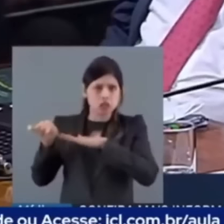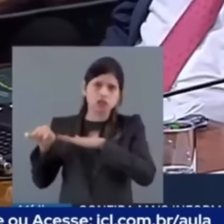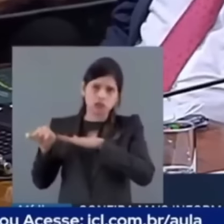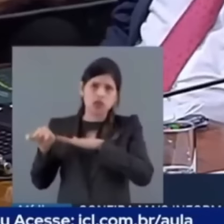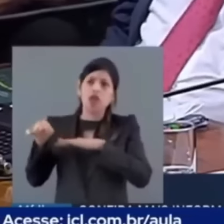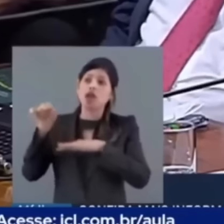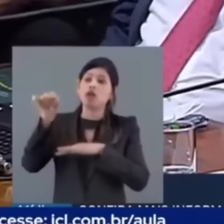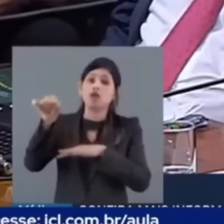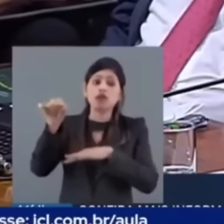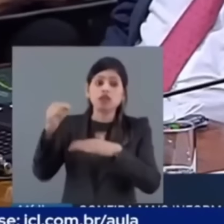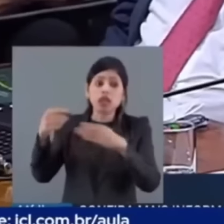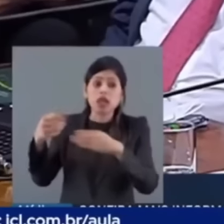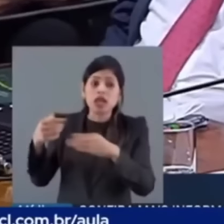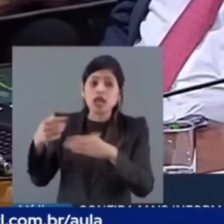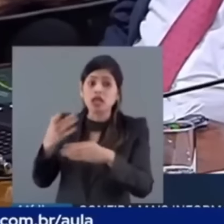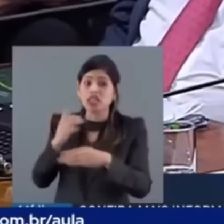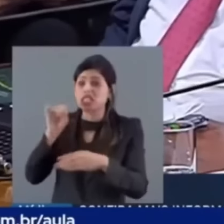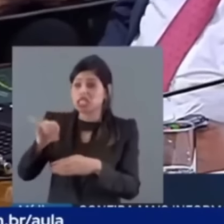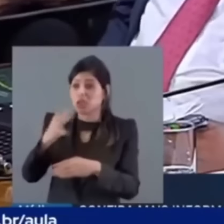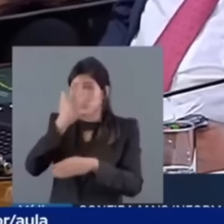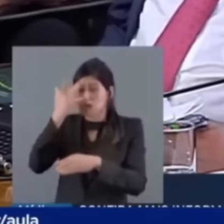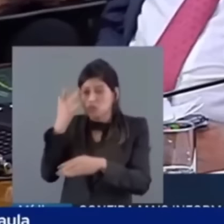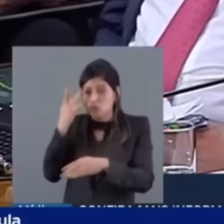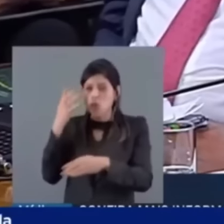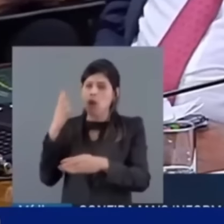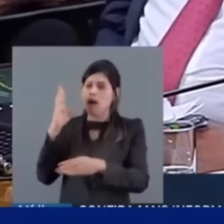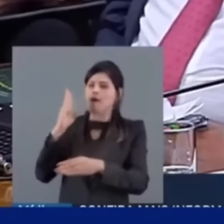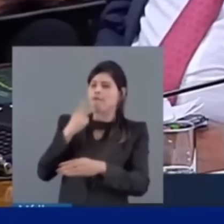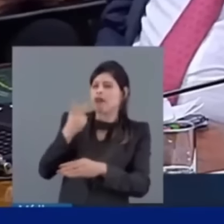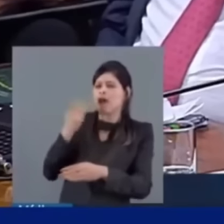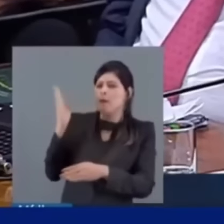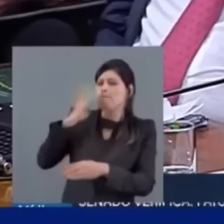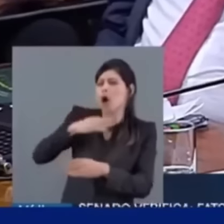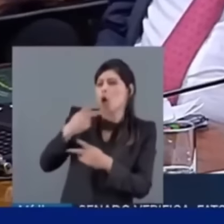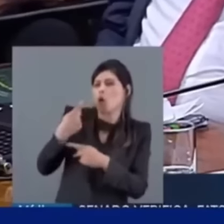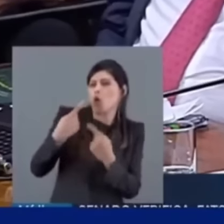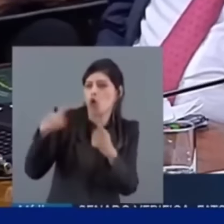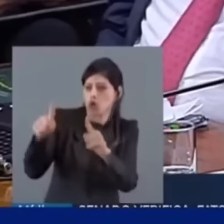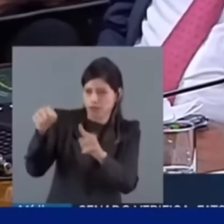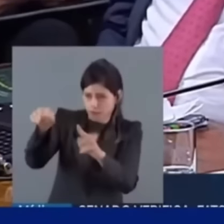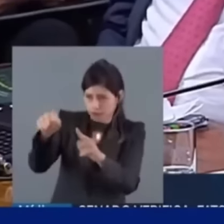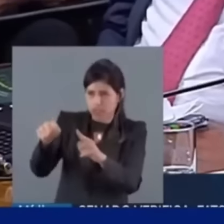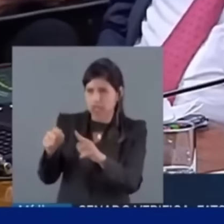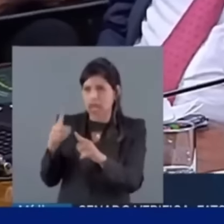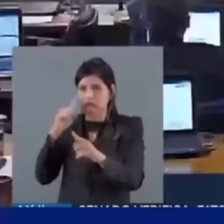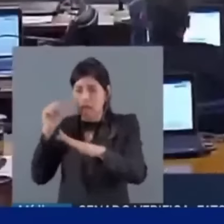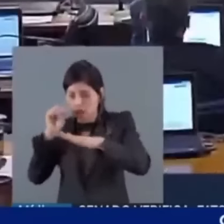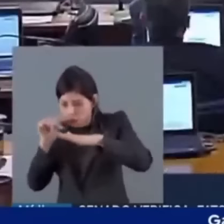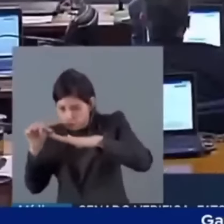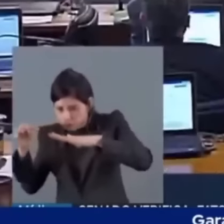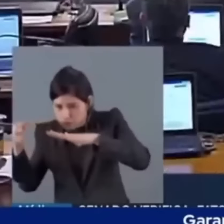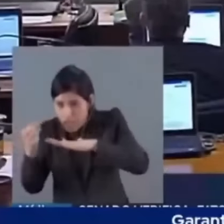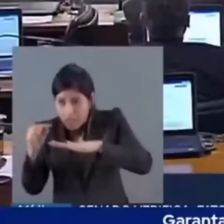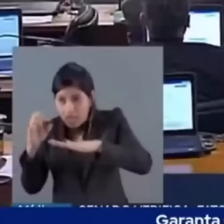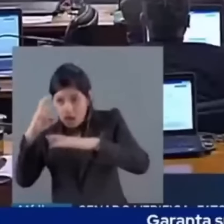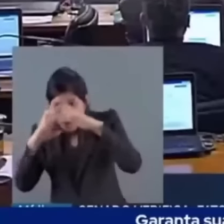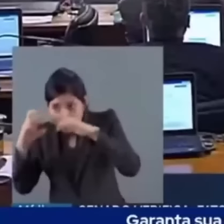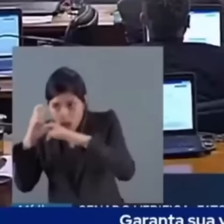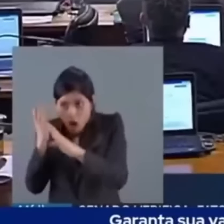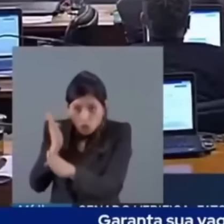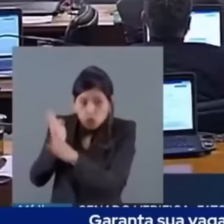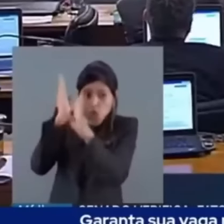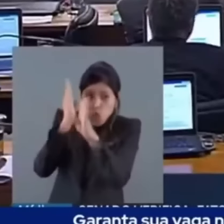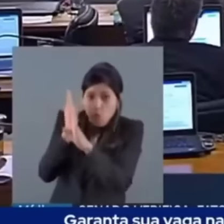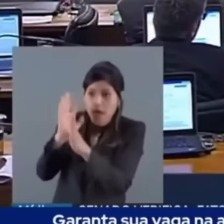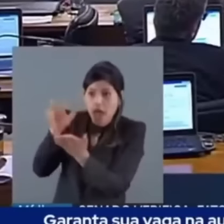Contra todo mundo Mas Primeiro Fazendo a intimação Então Os próprios Integrantes Da Polícia Federal Que aqui